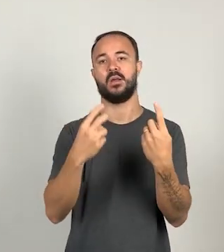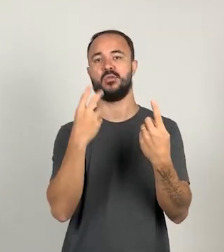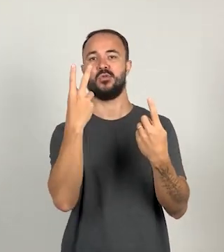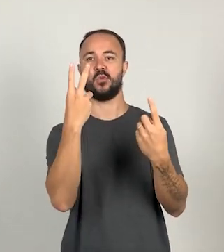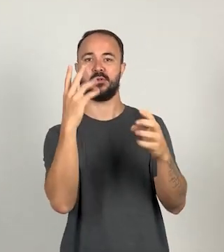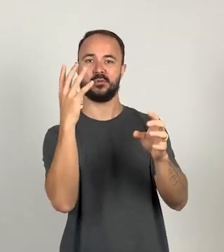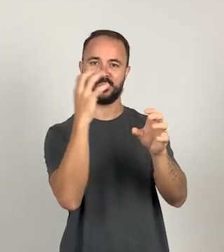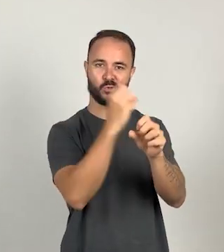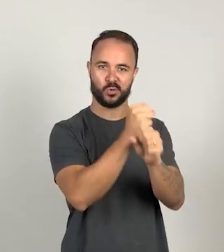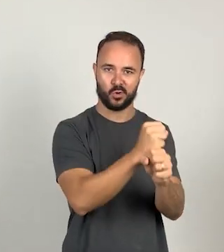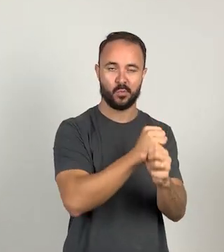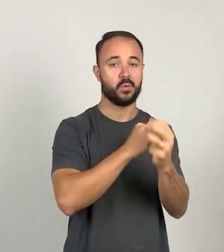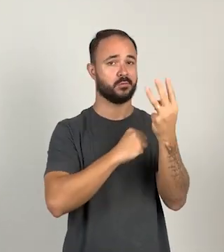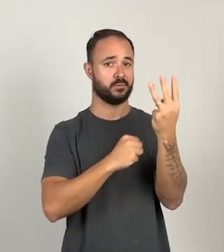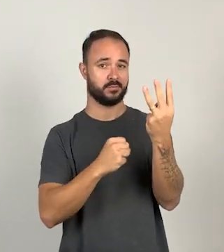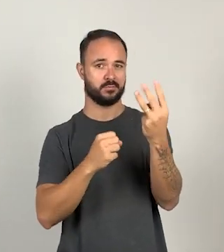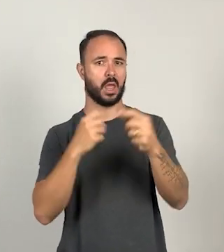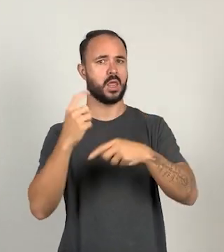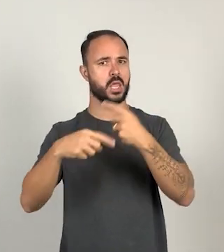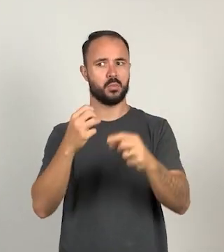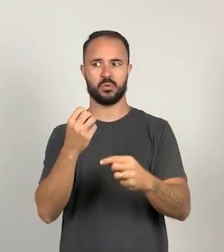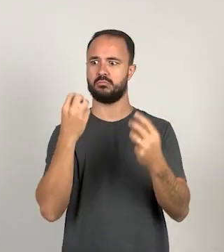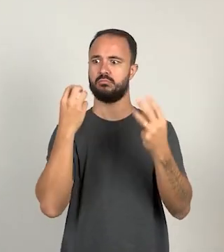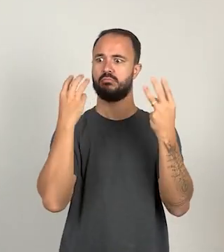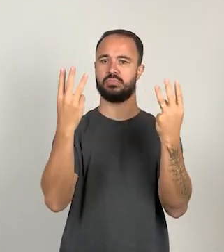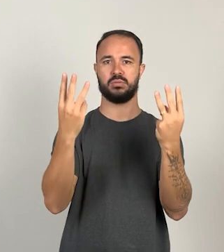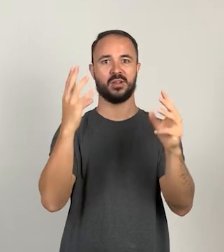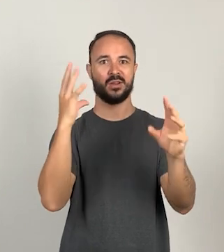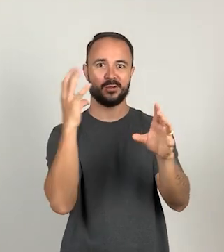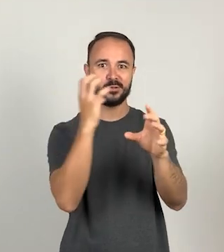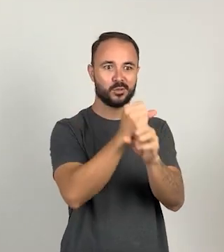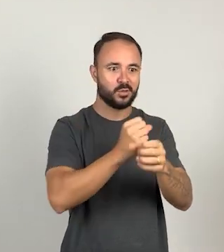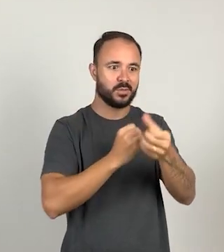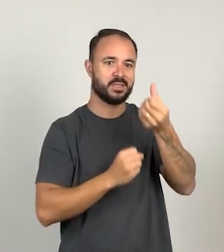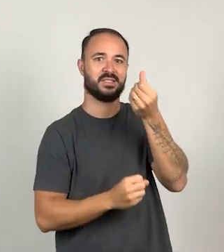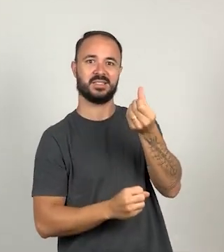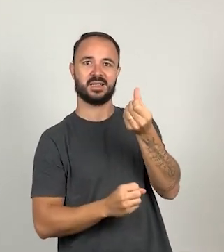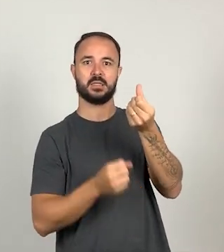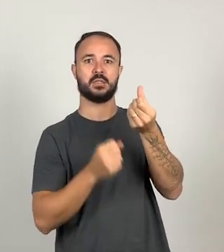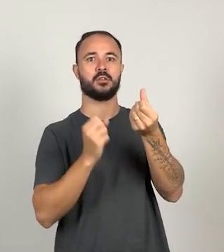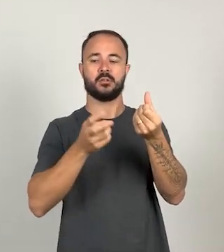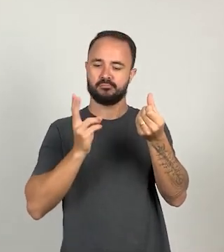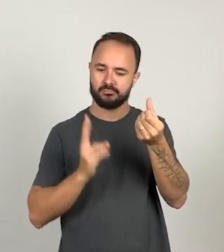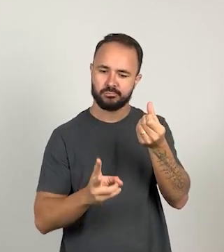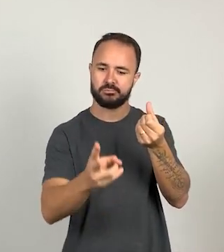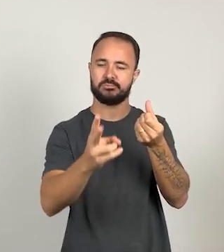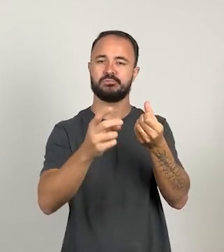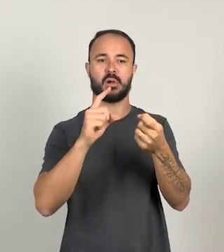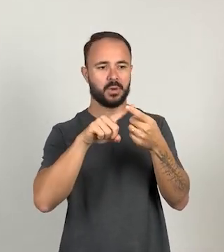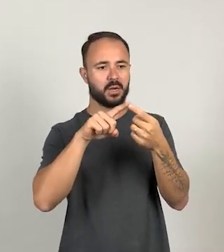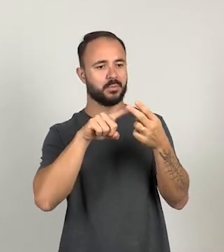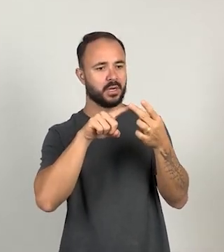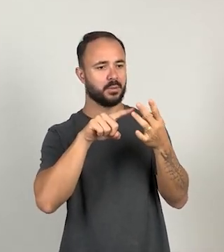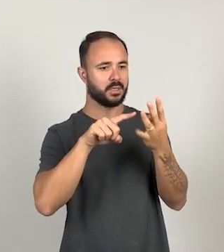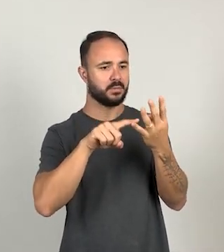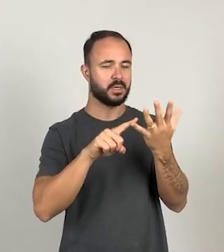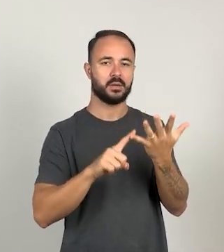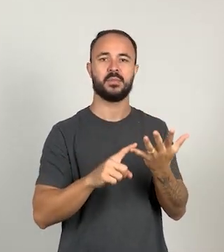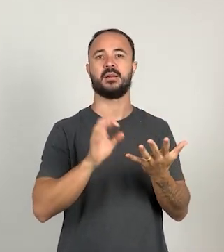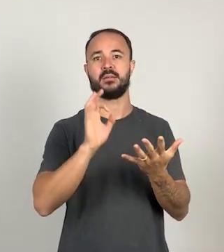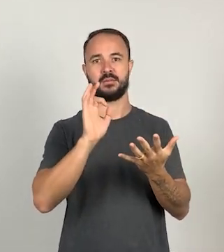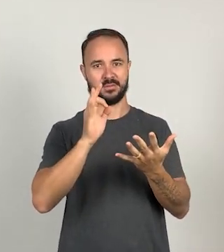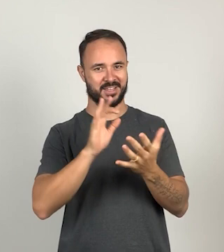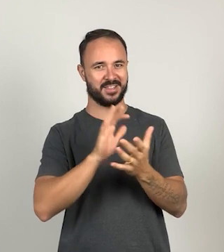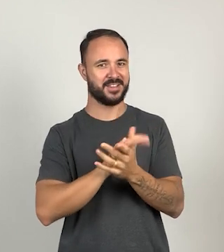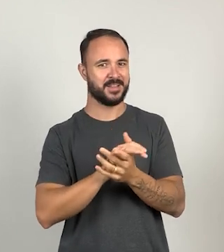Depois ela achou mais três ovos e ela foi contando. Que tal você